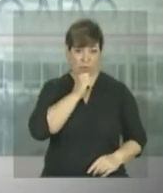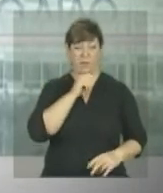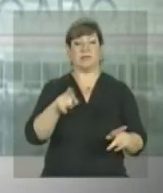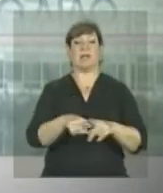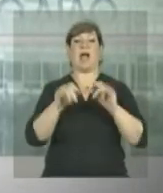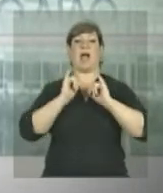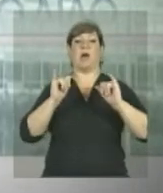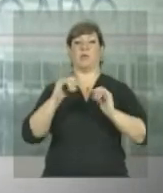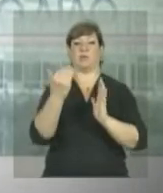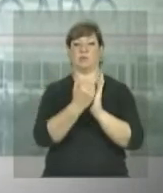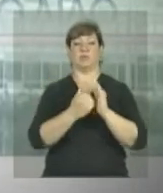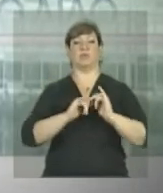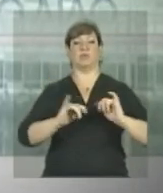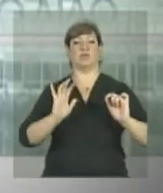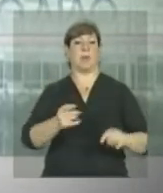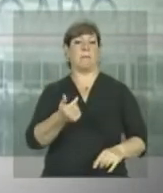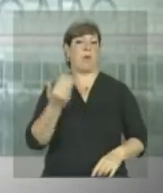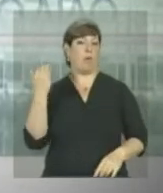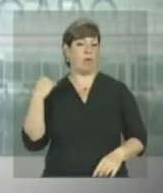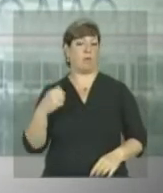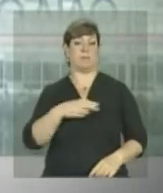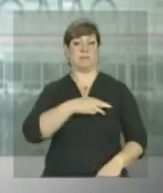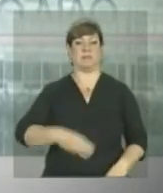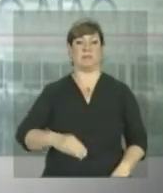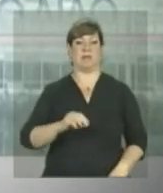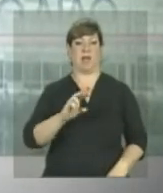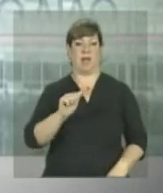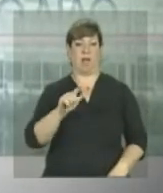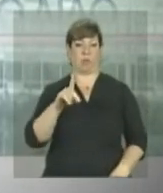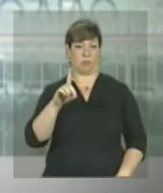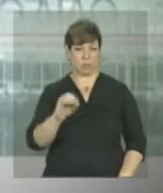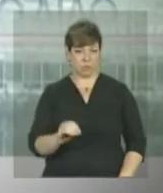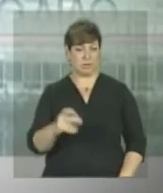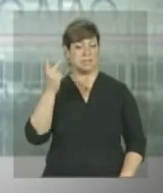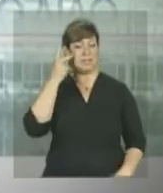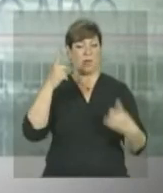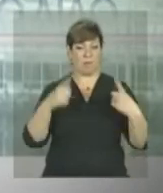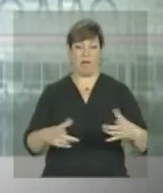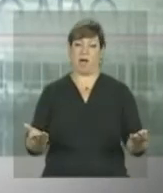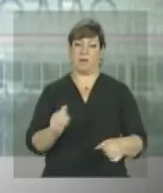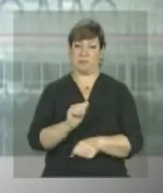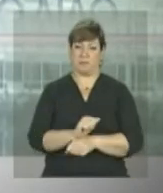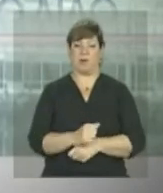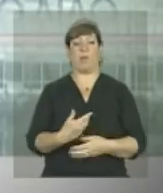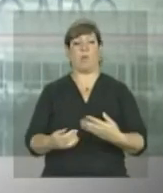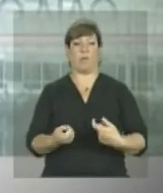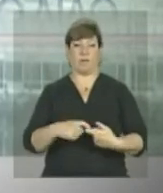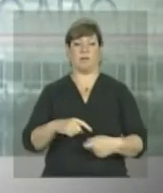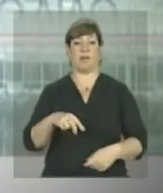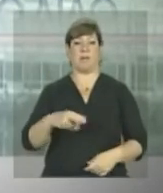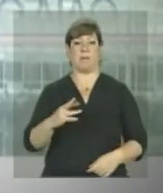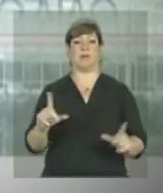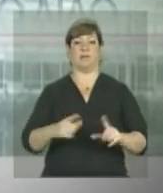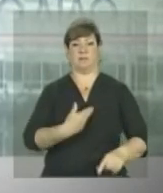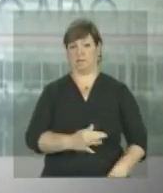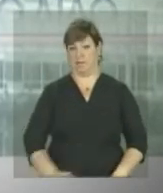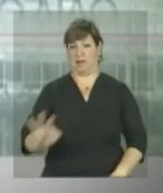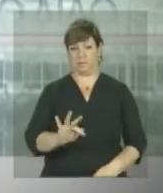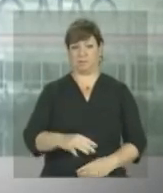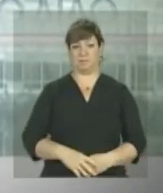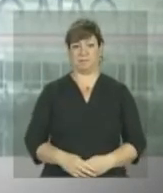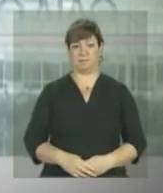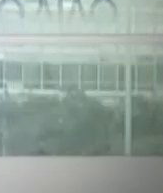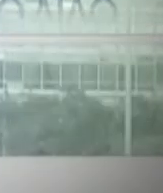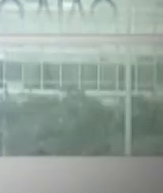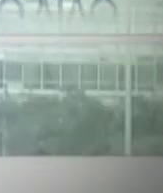anúncios desses números foram divulgados agora há pouco pelo ministro do Esporte, Aldo Rebelo, em São Paulo. Por hora é só, a gente fica por aqui. Continue na NBR, a TV do Governo